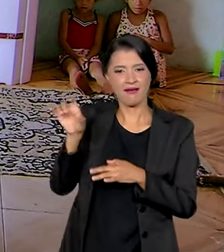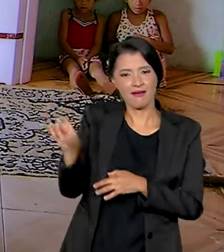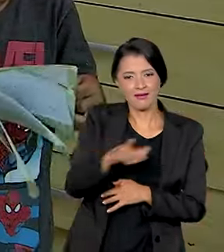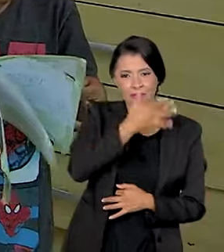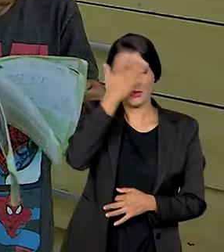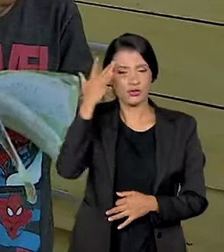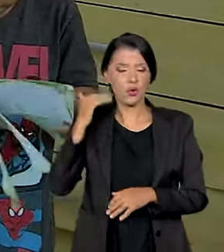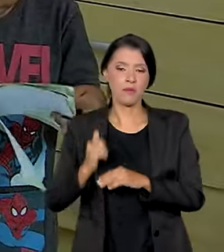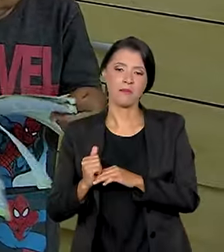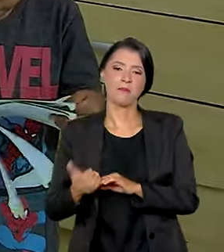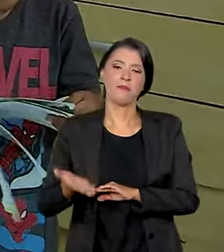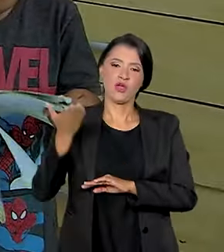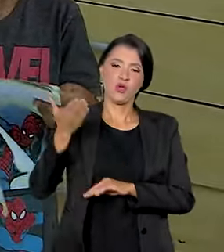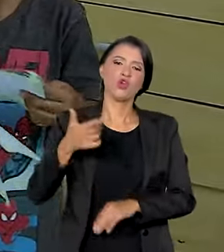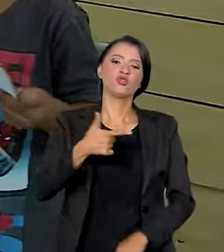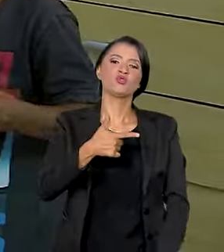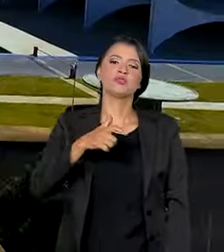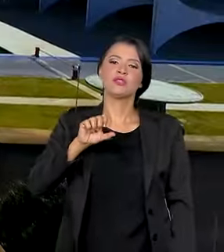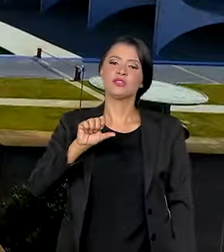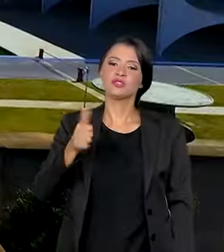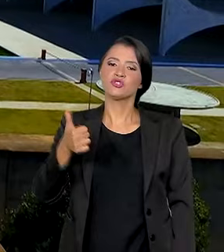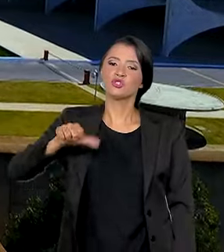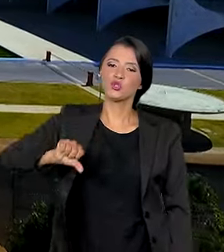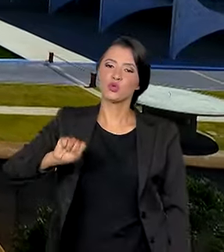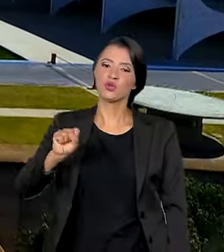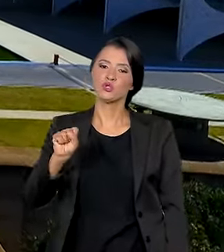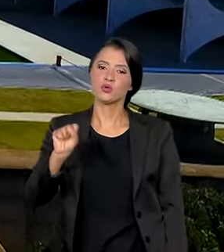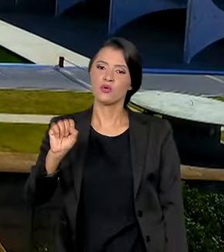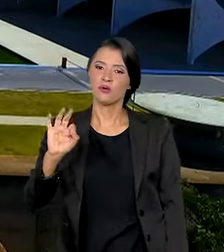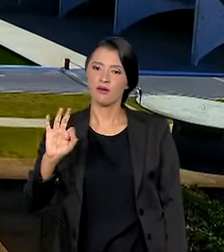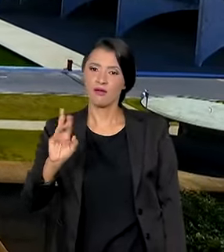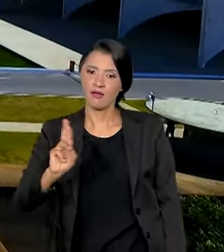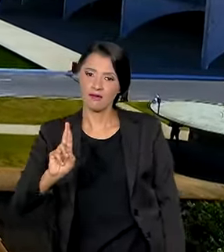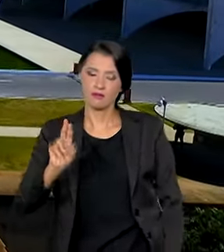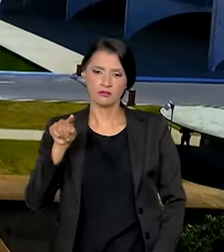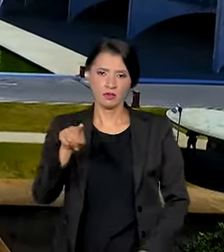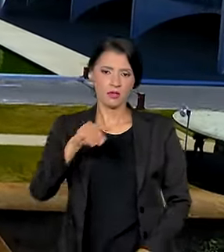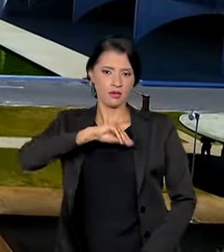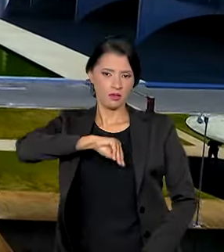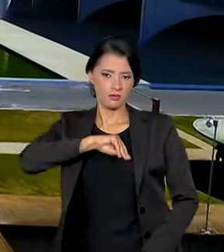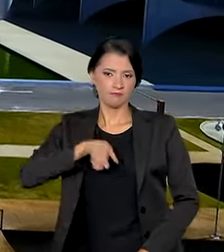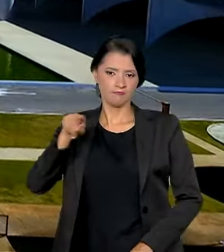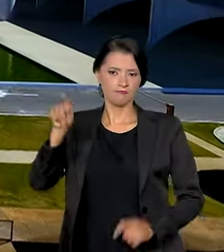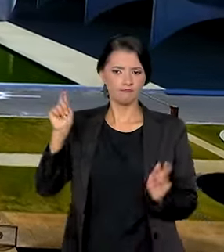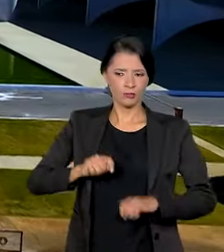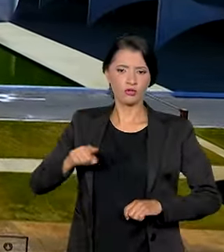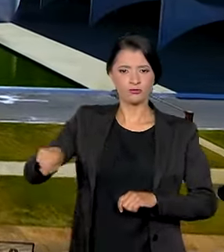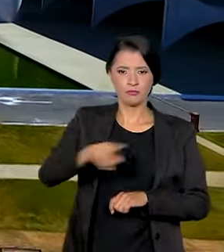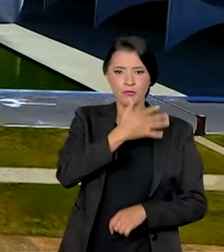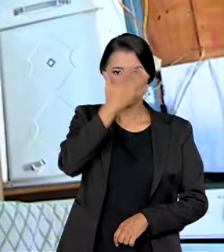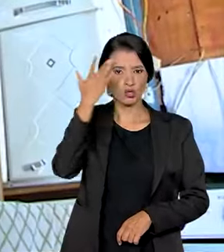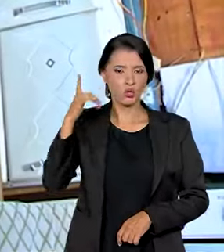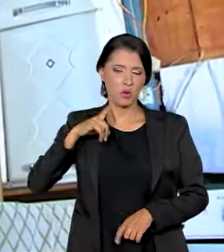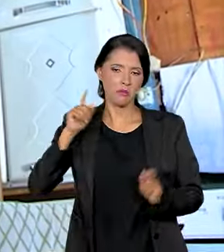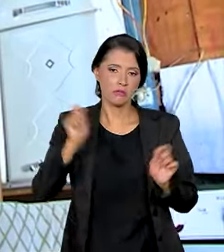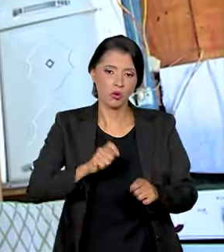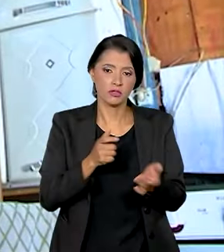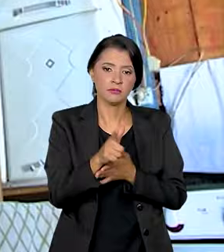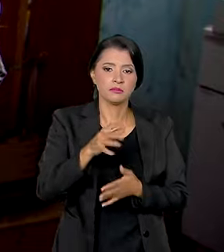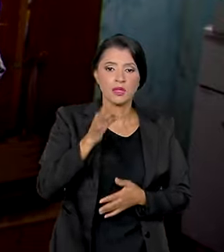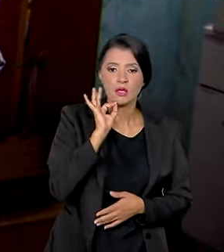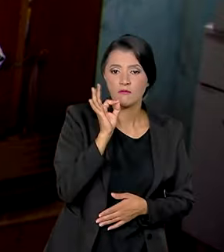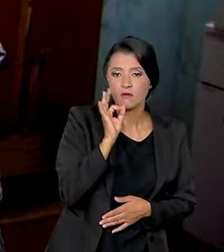maior que R$ 218,00. Segundo o governo, a renda permite que essas pessoas tenham condições de tomar